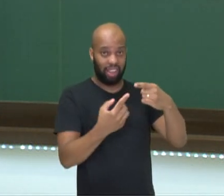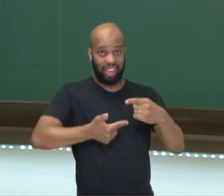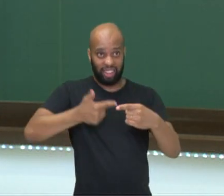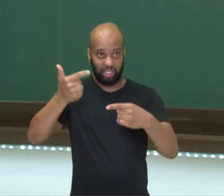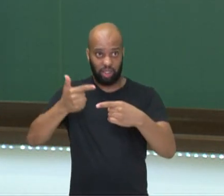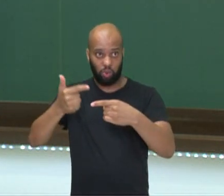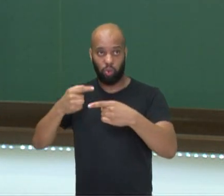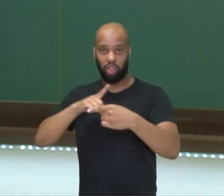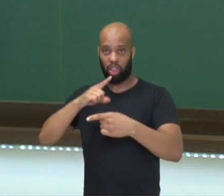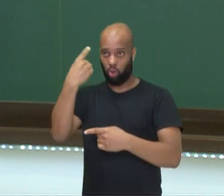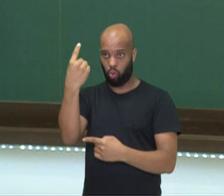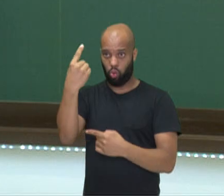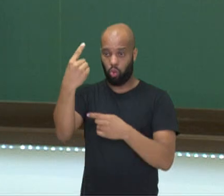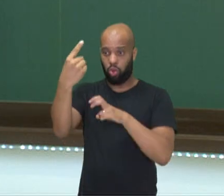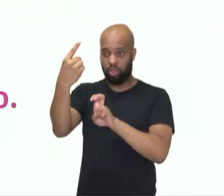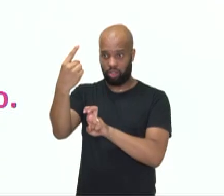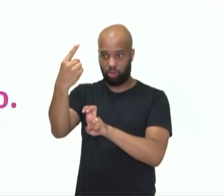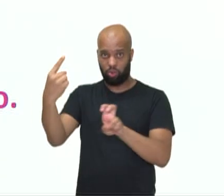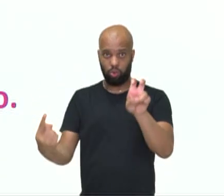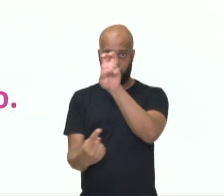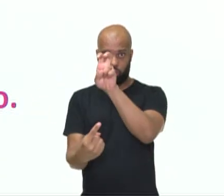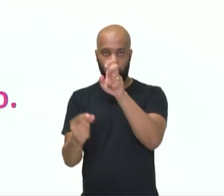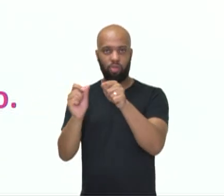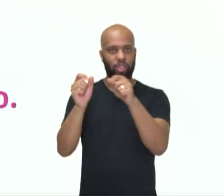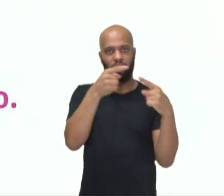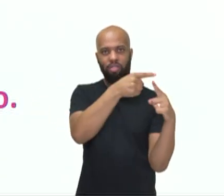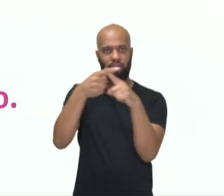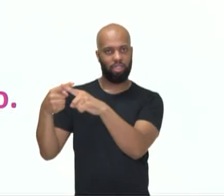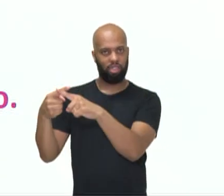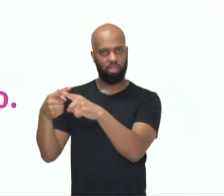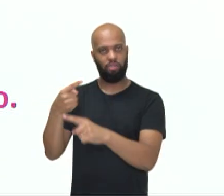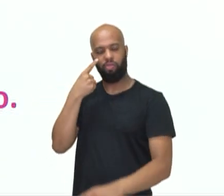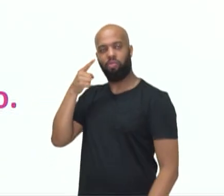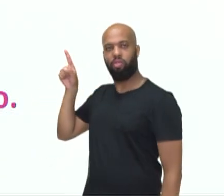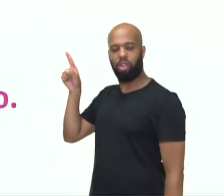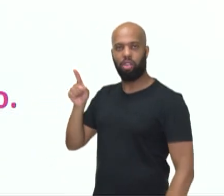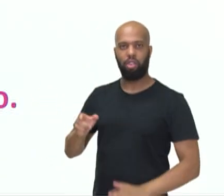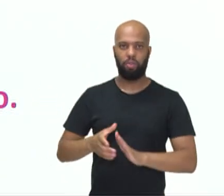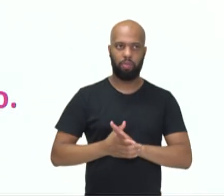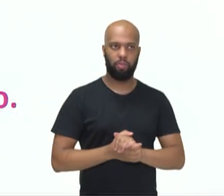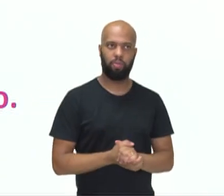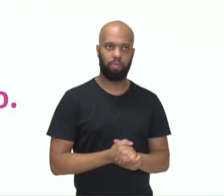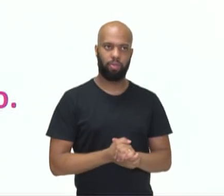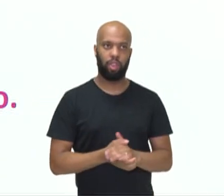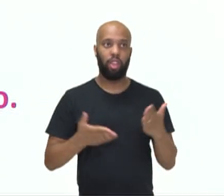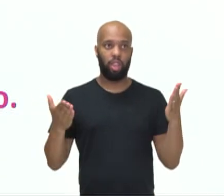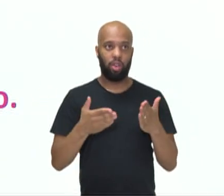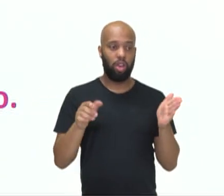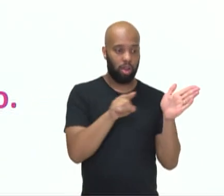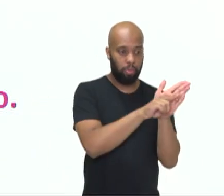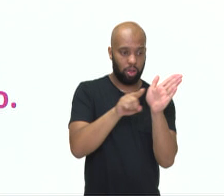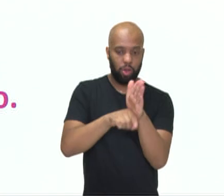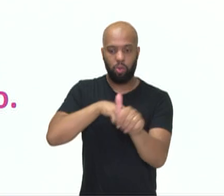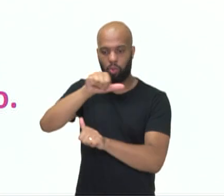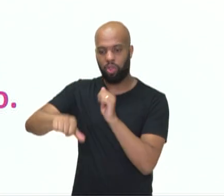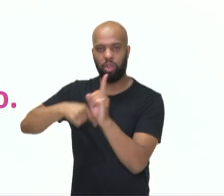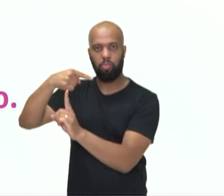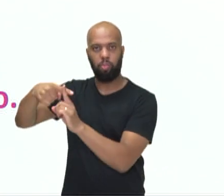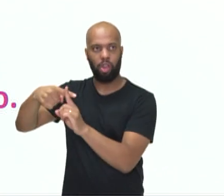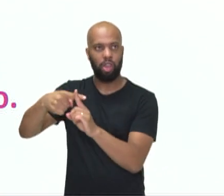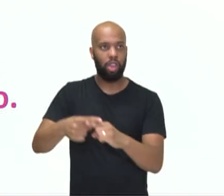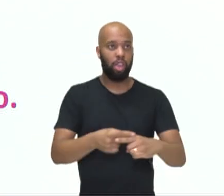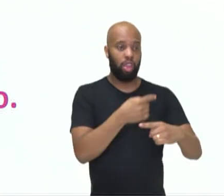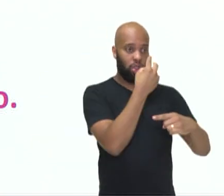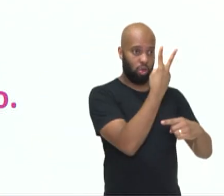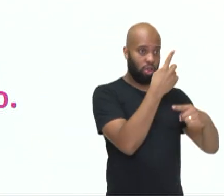pelo inverso da segunda, que é menos 5 sobre 1, que é o inverso de menos 1 quinto. Menos com menos é mais. 2 vezes